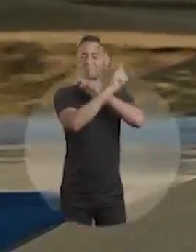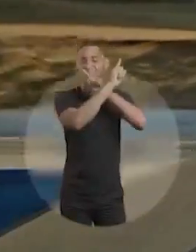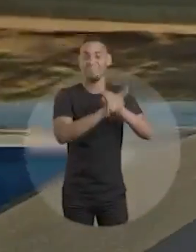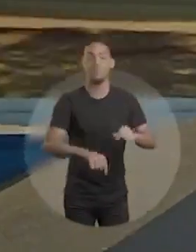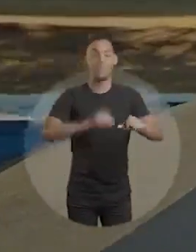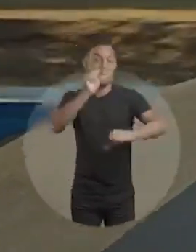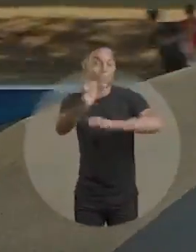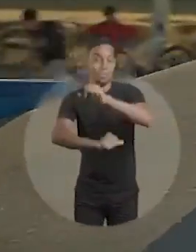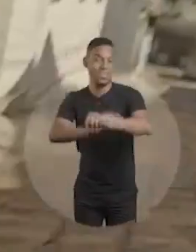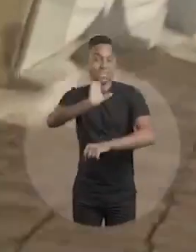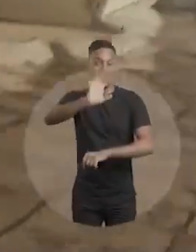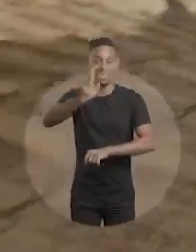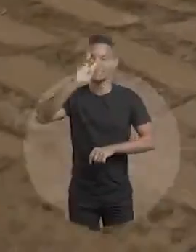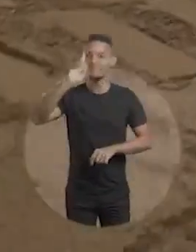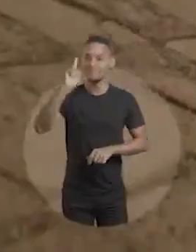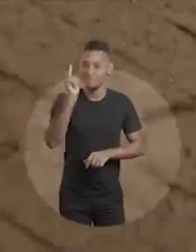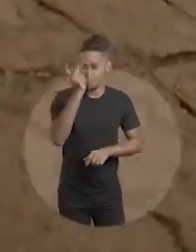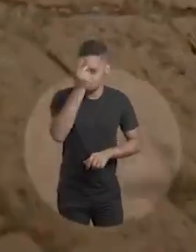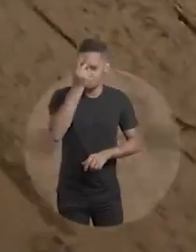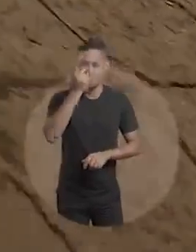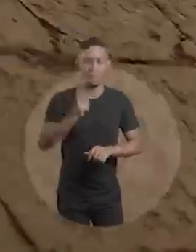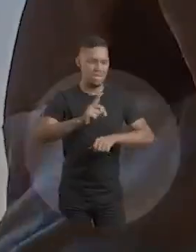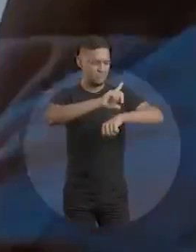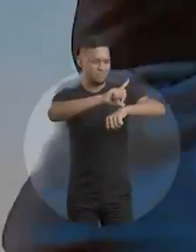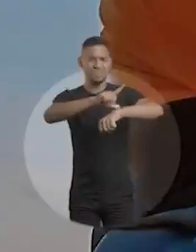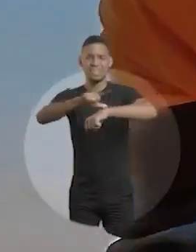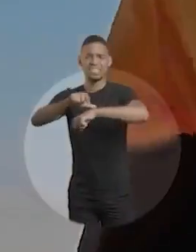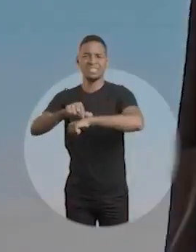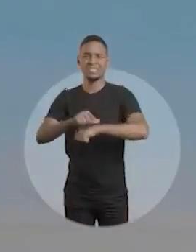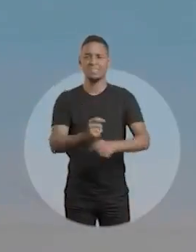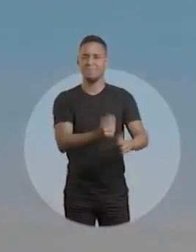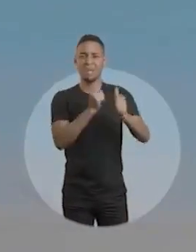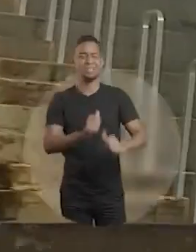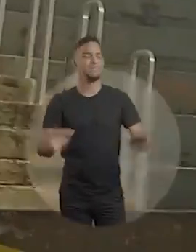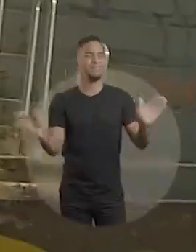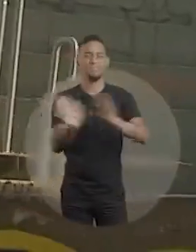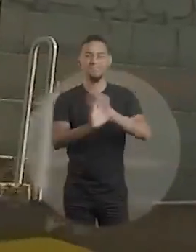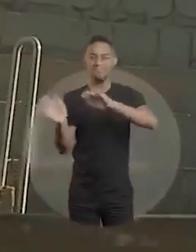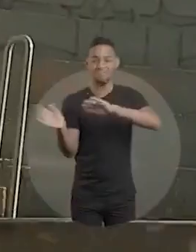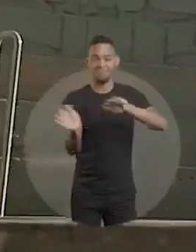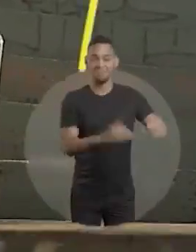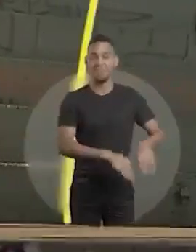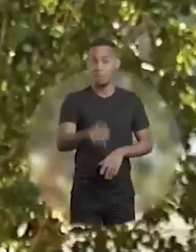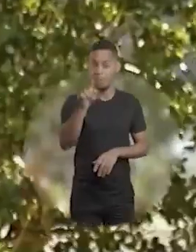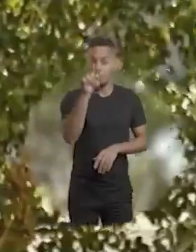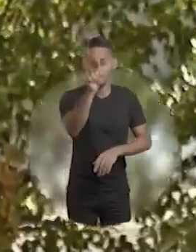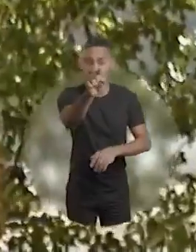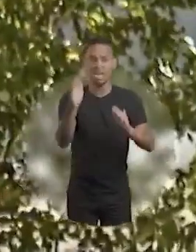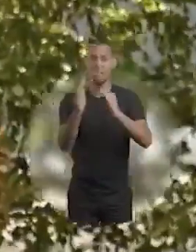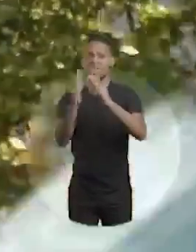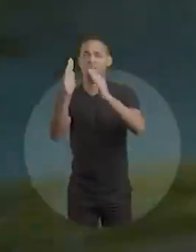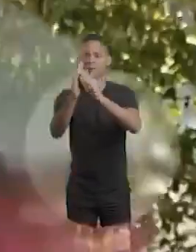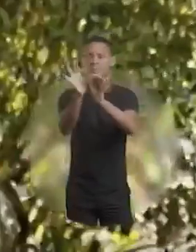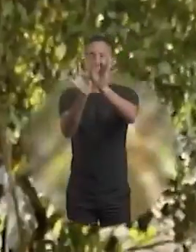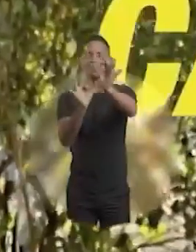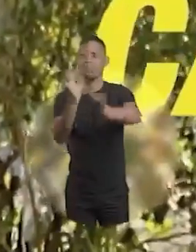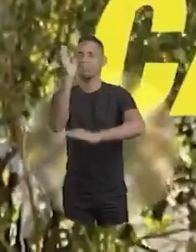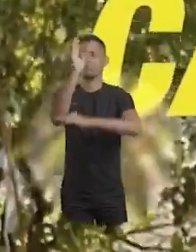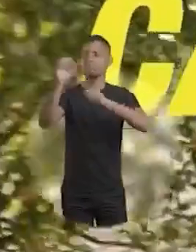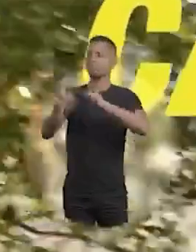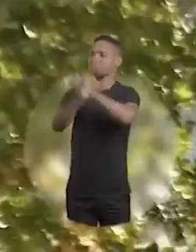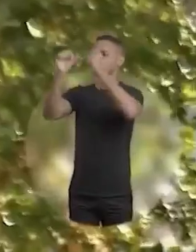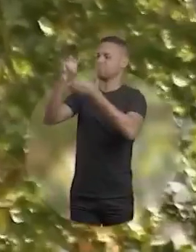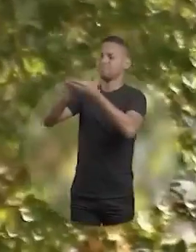descaso. Muda Campo Grande, muda já Campo Grande. Chega de atraso, chega de tanto descaso. Essa é pra você dos bairros de